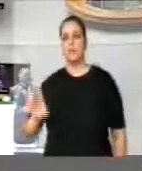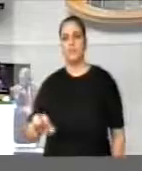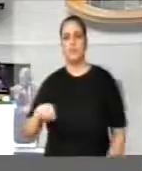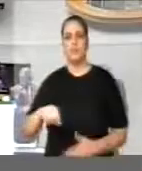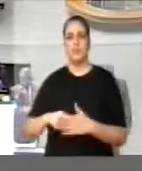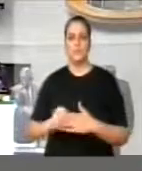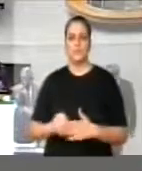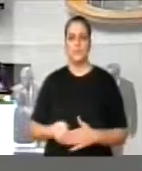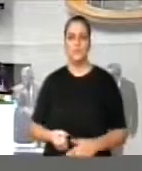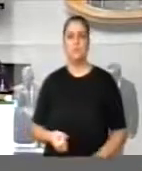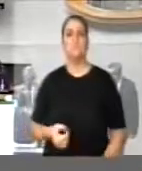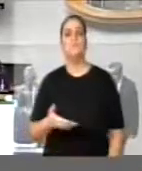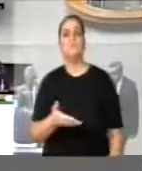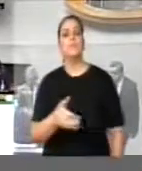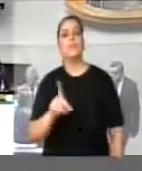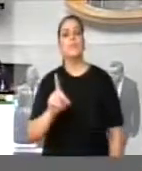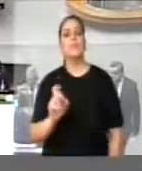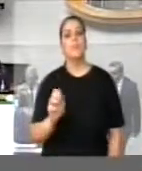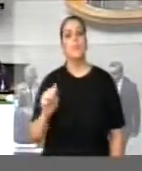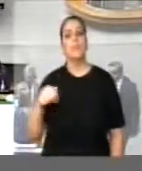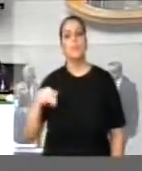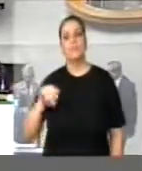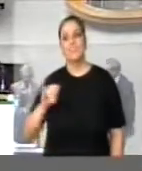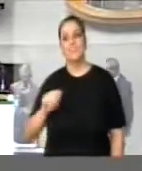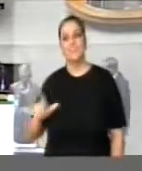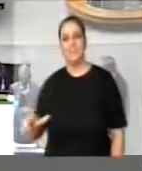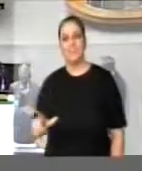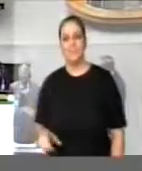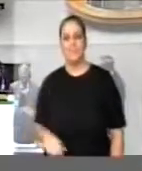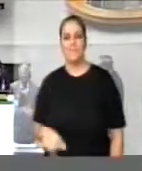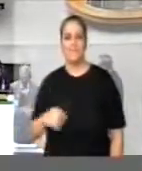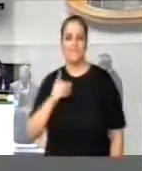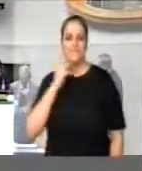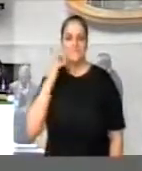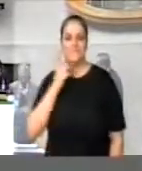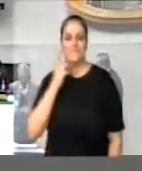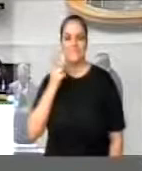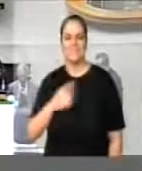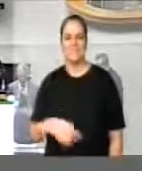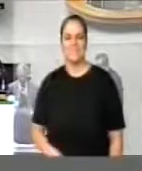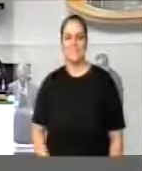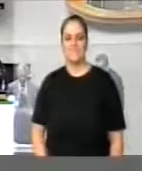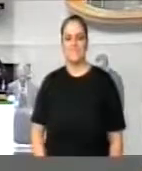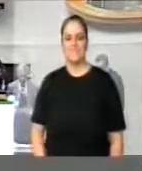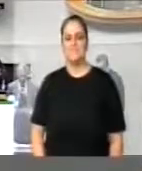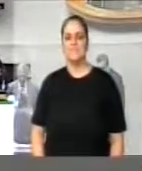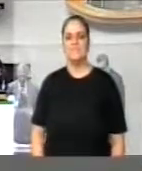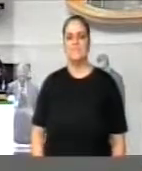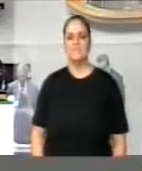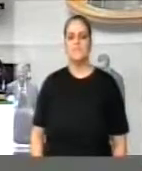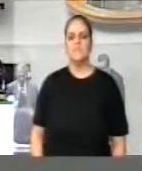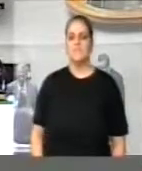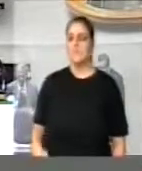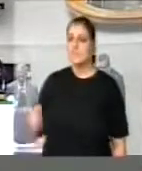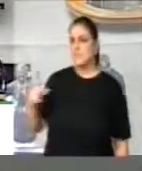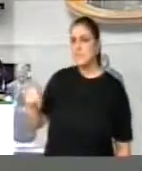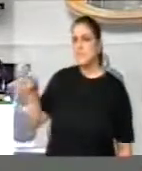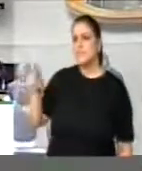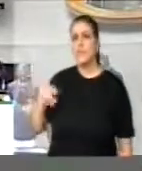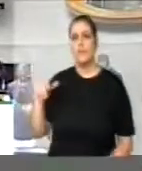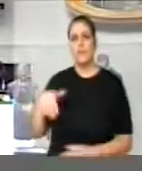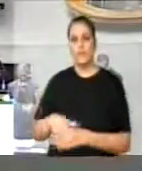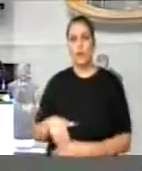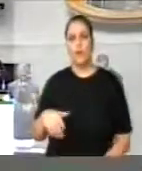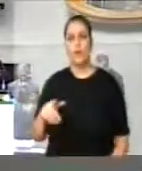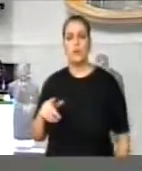Deputado Daniel, vossa excelência. Senhor presidente, quem estiver votando por esse destaque e for,